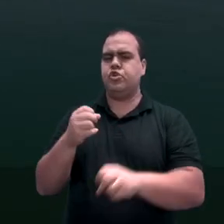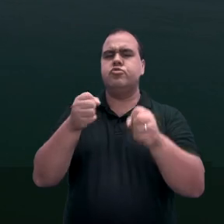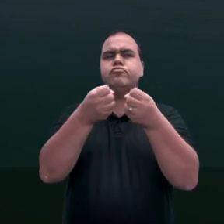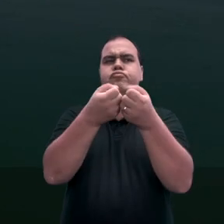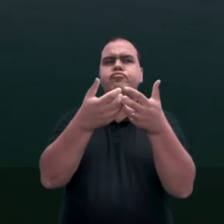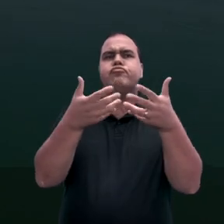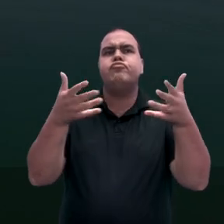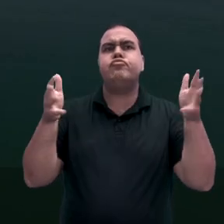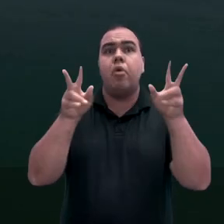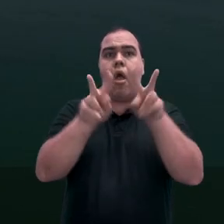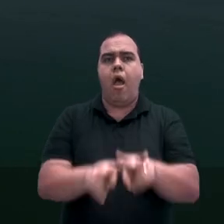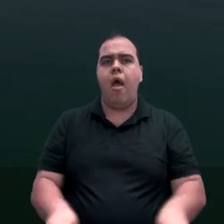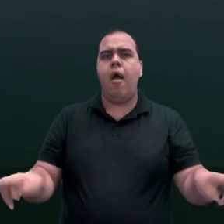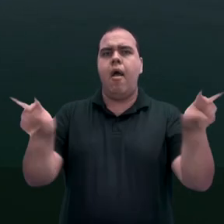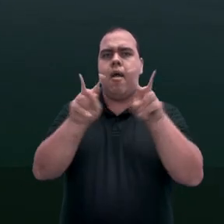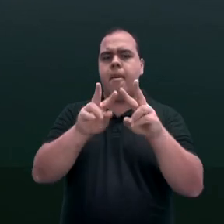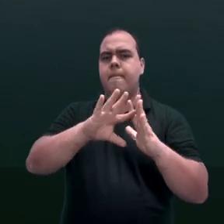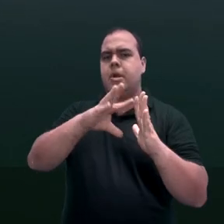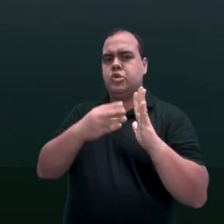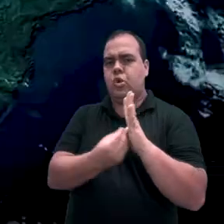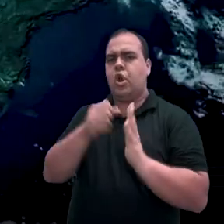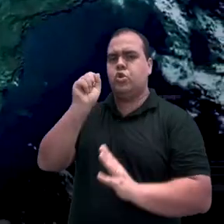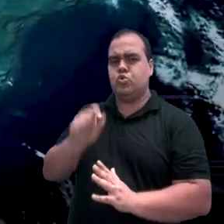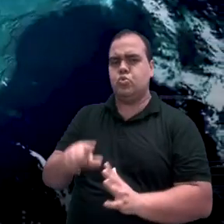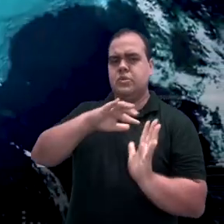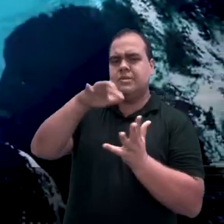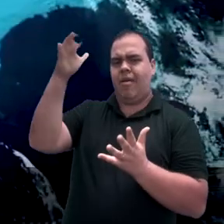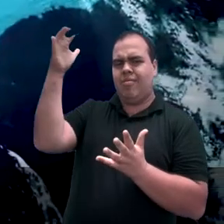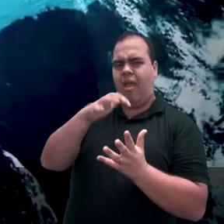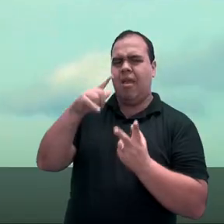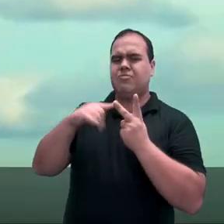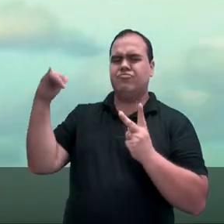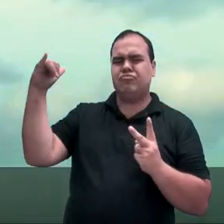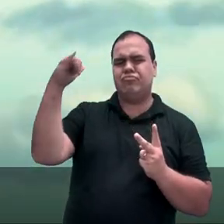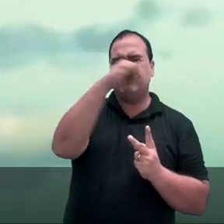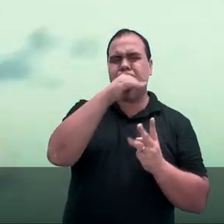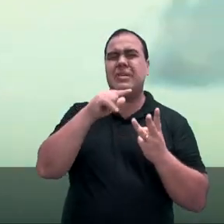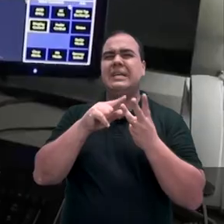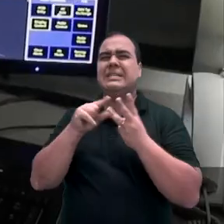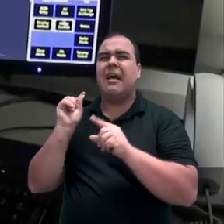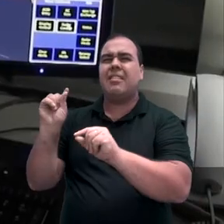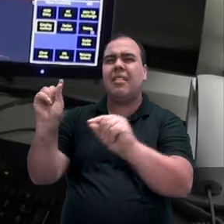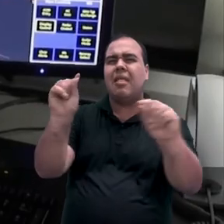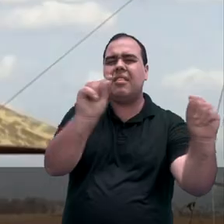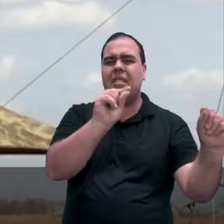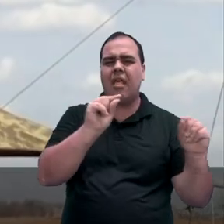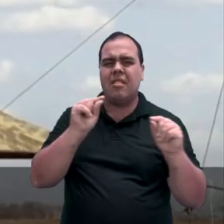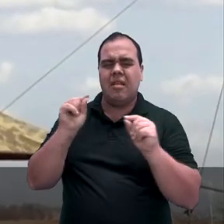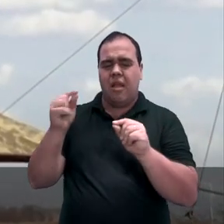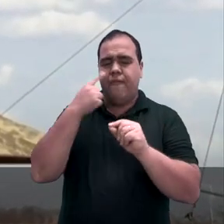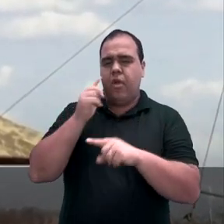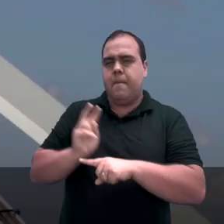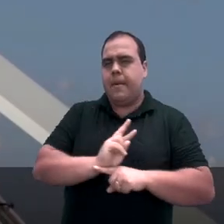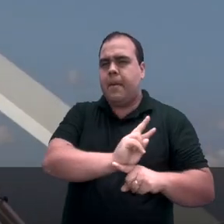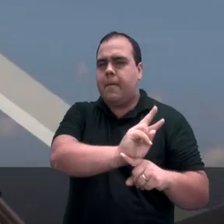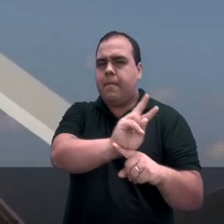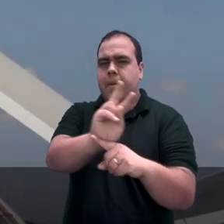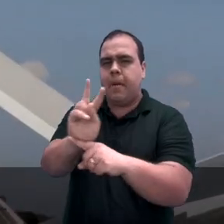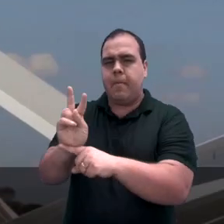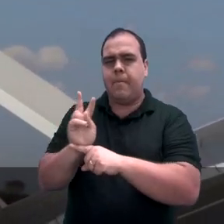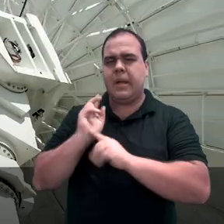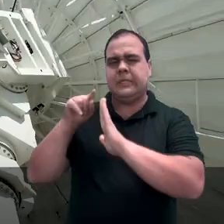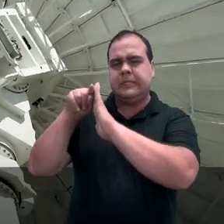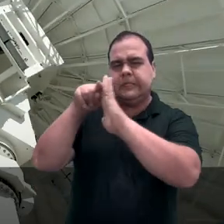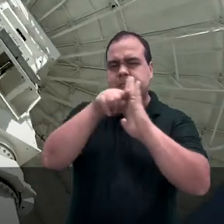expandiu sua visão sobre a Amazônia Azul. Satélites, aeronaves, radares, antenas e